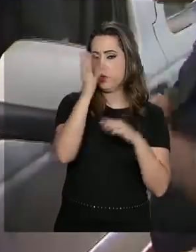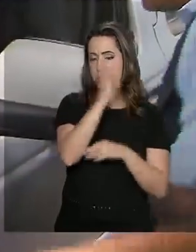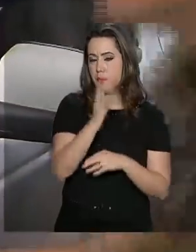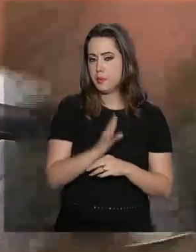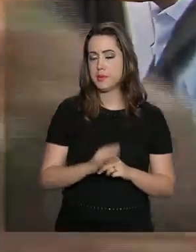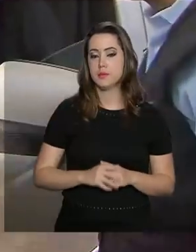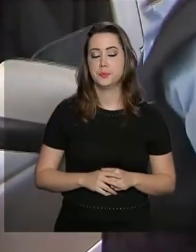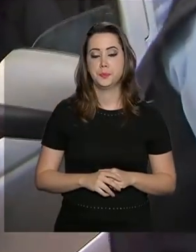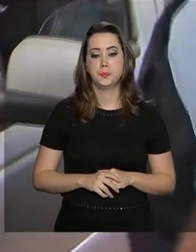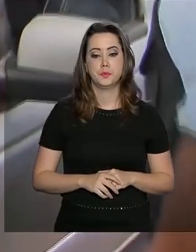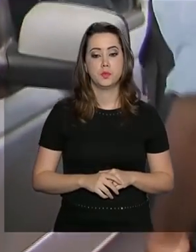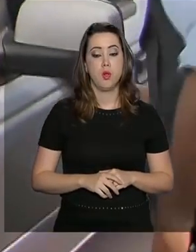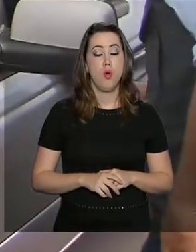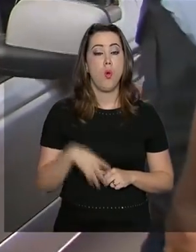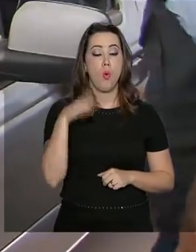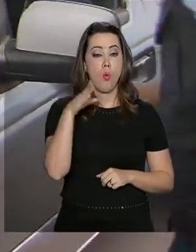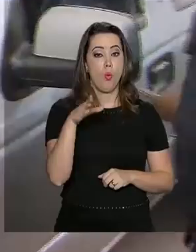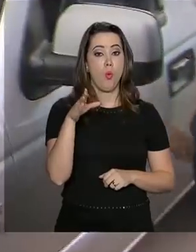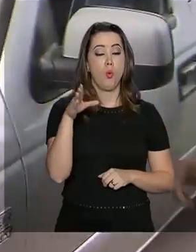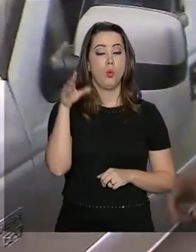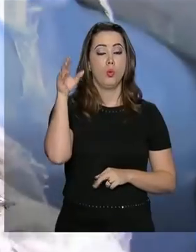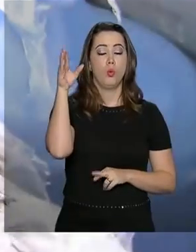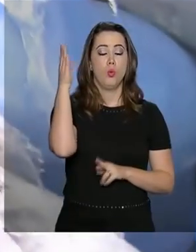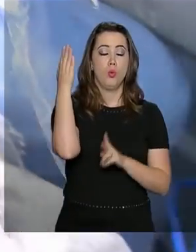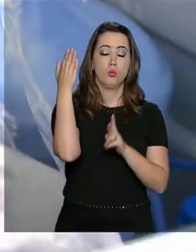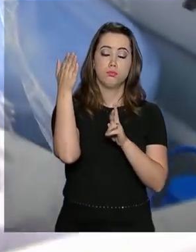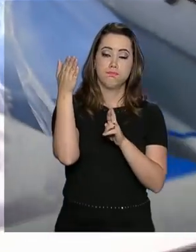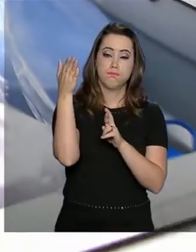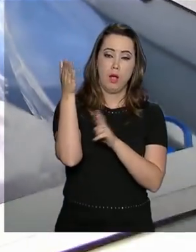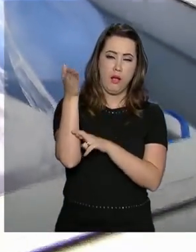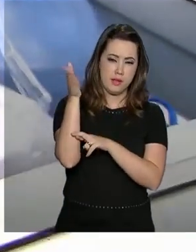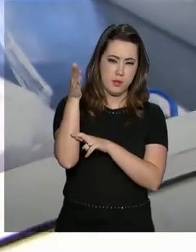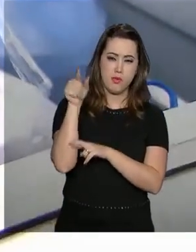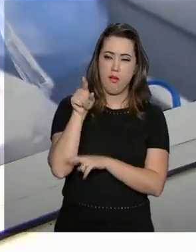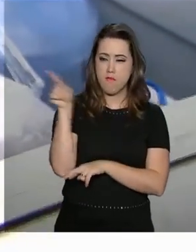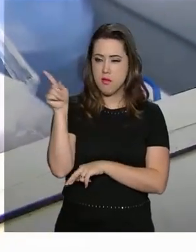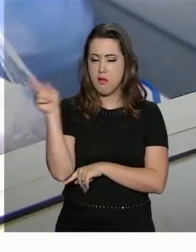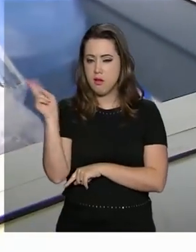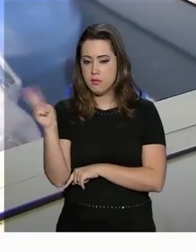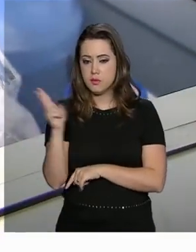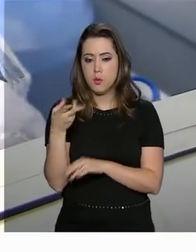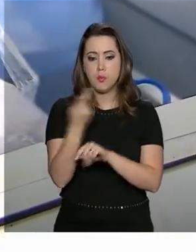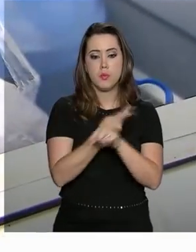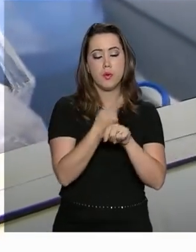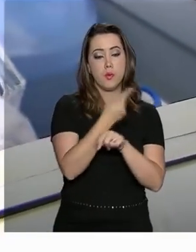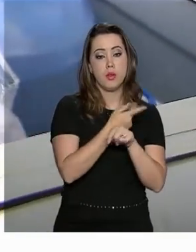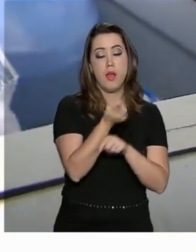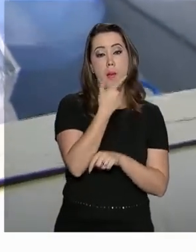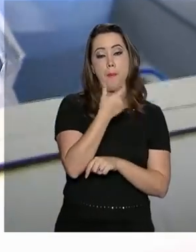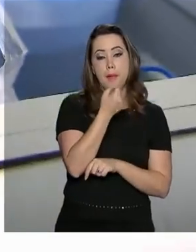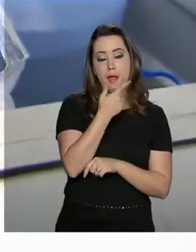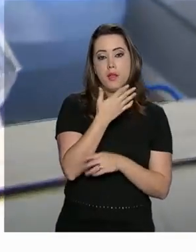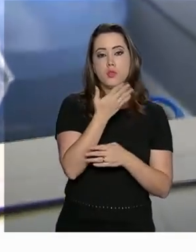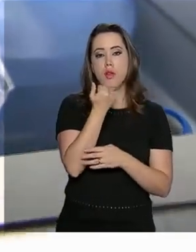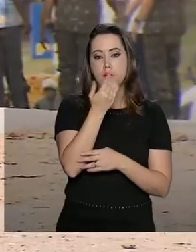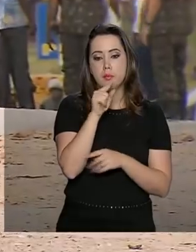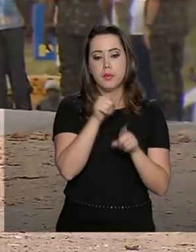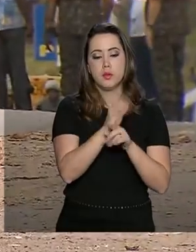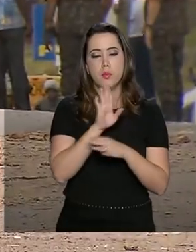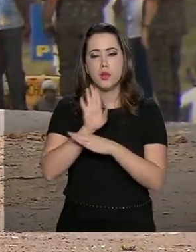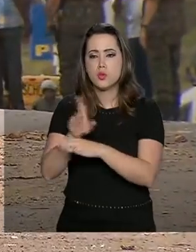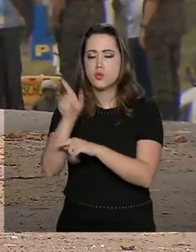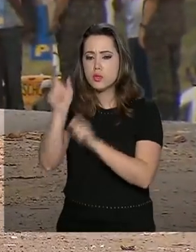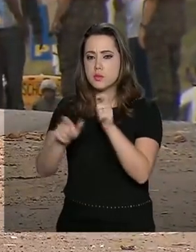vice-cónsul do Brasil na Venezuela veio a Pacaraima buscar medicamentos e alimentos para atender os brasileiros que vivem no país vizinho.